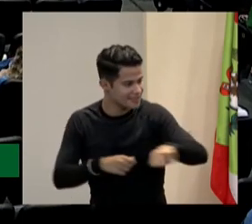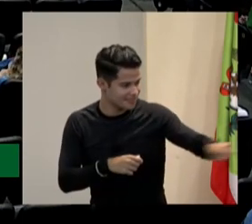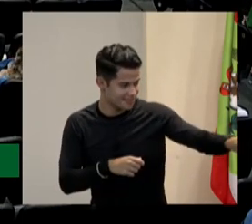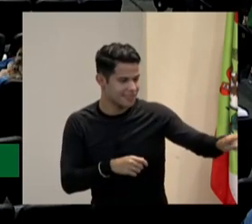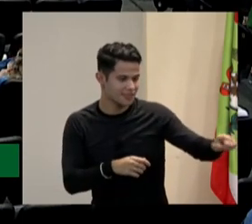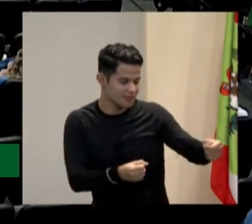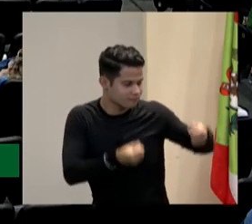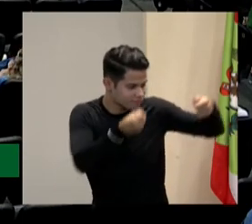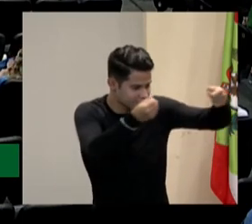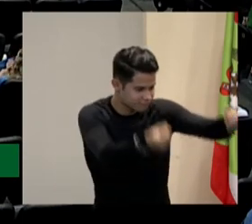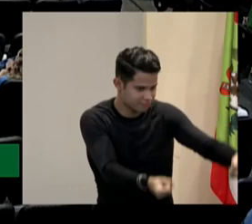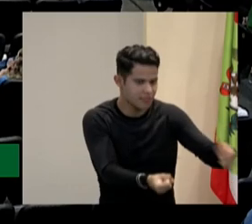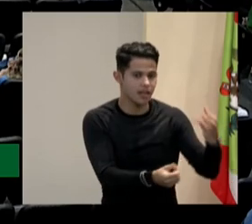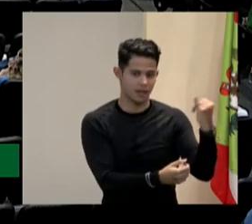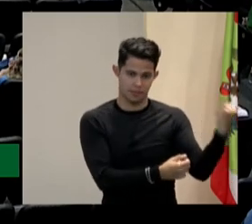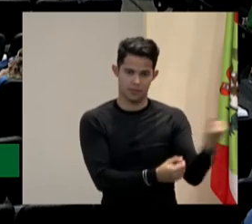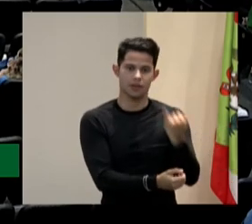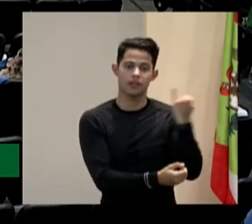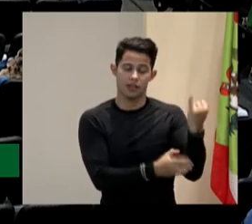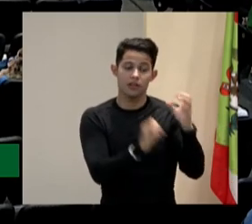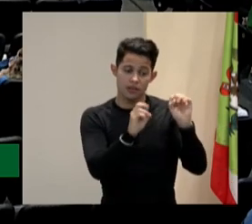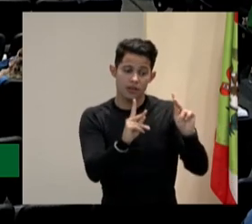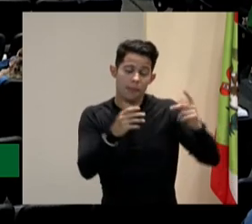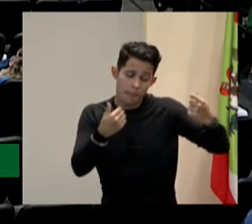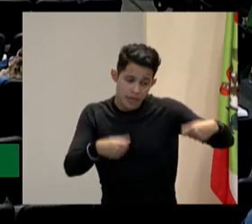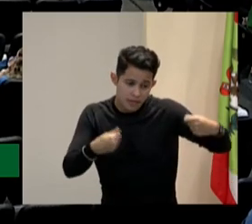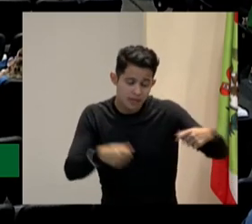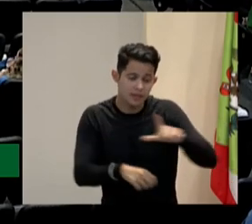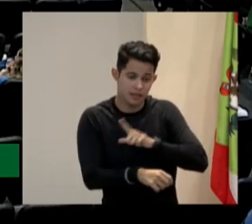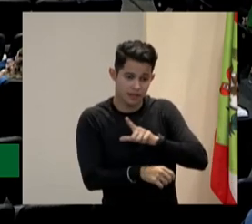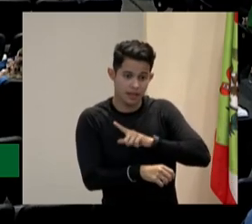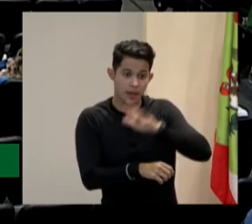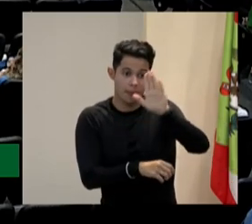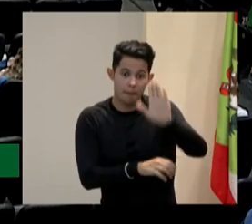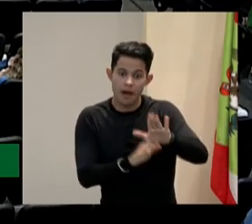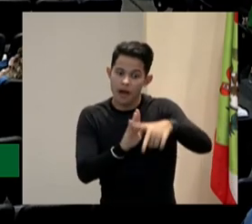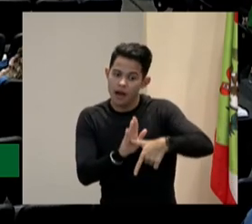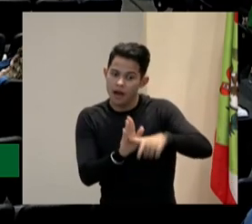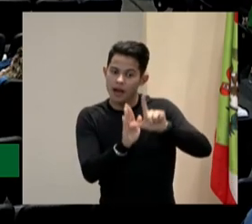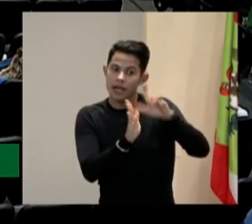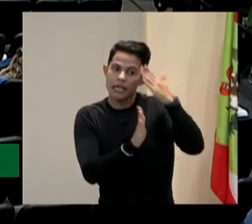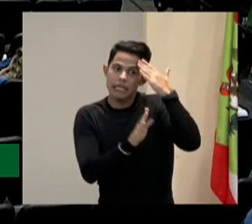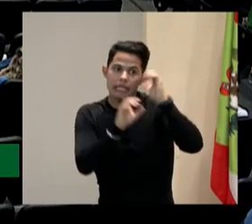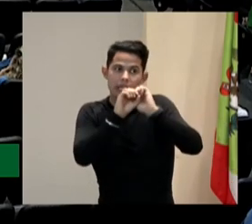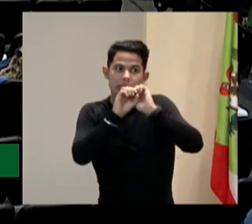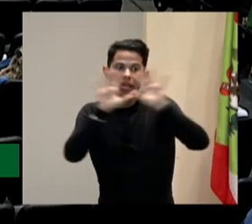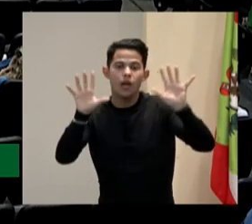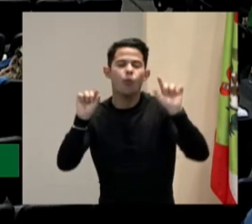a gente vai colocar. É importante? É. Precisa ter? Precisa. Mas vamos entender a nossa realidade.